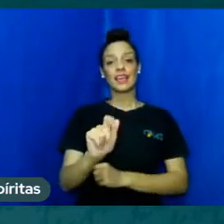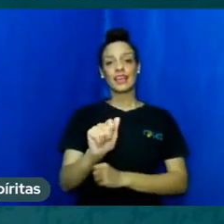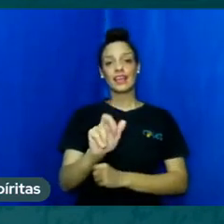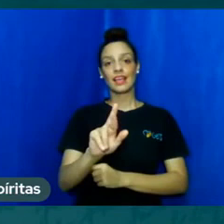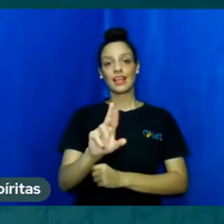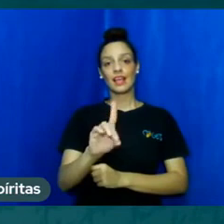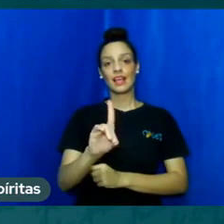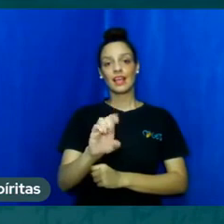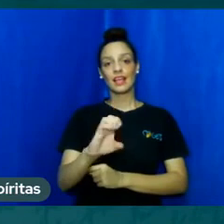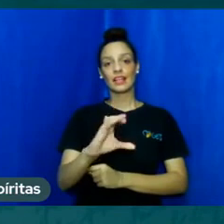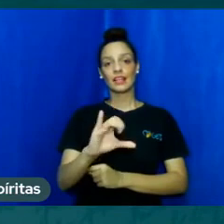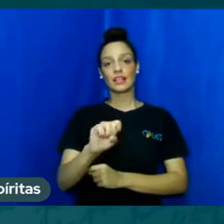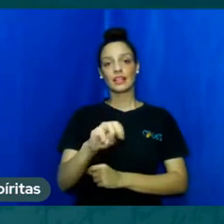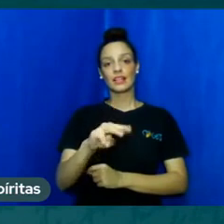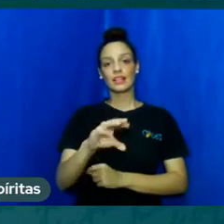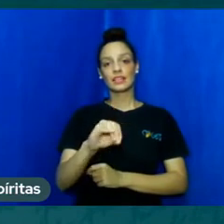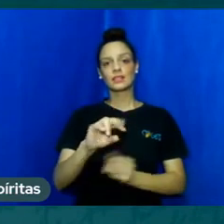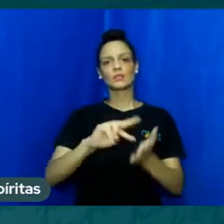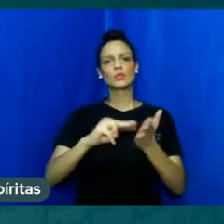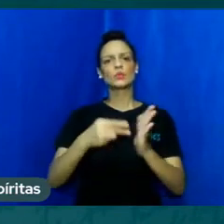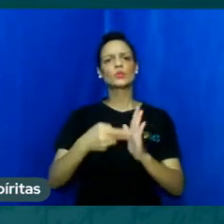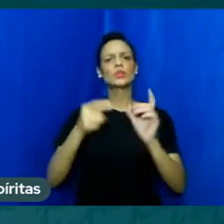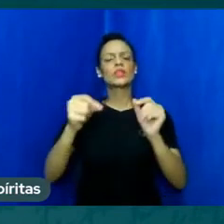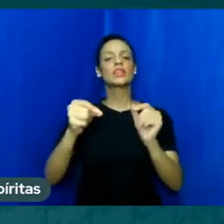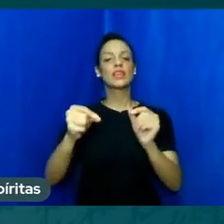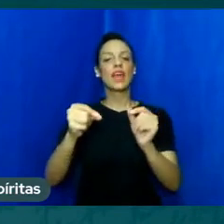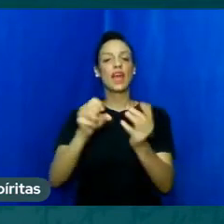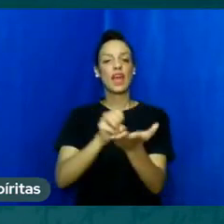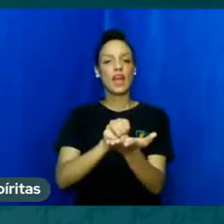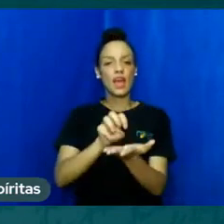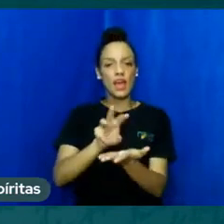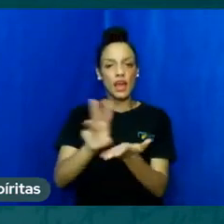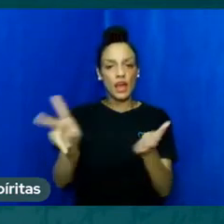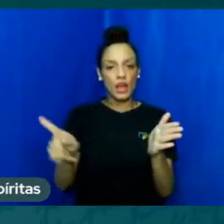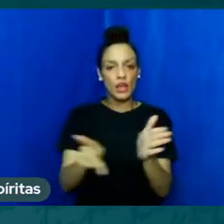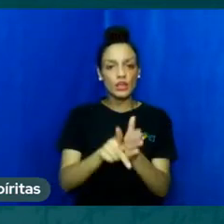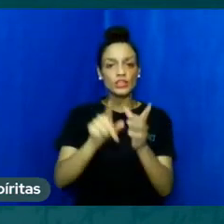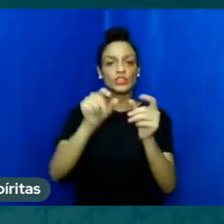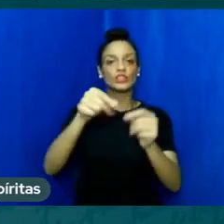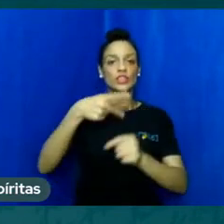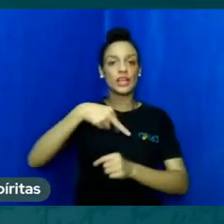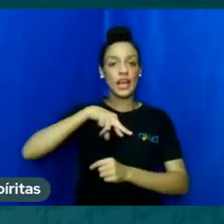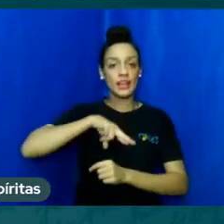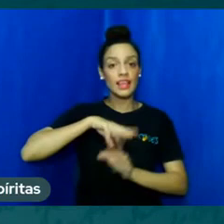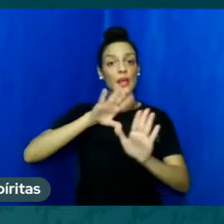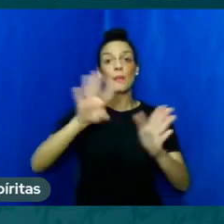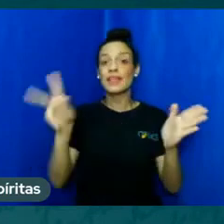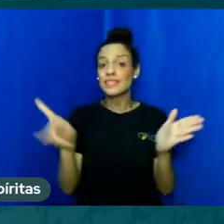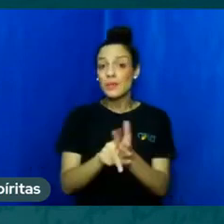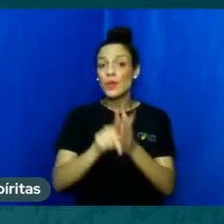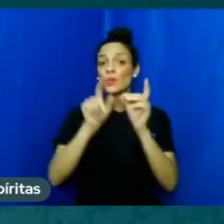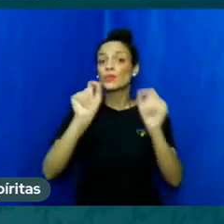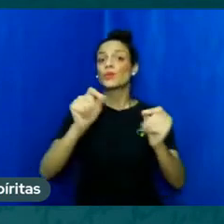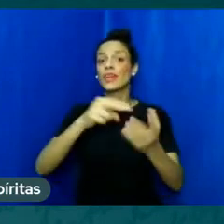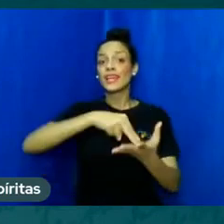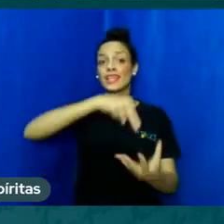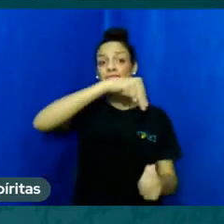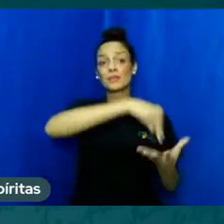estamos dizendo que é uma doutrina de kardec e a doutrina é dos espíritos então o